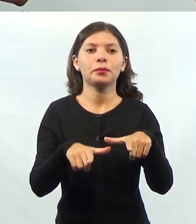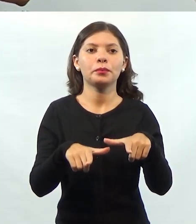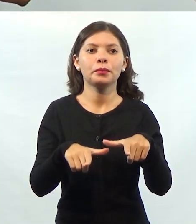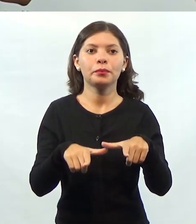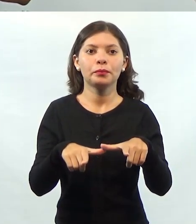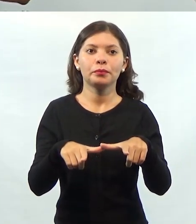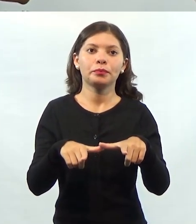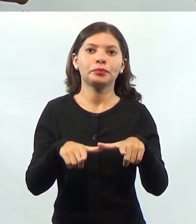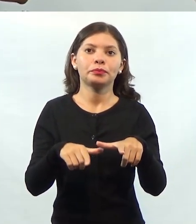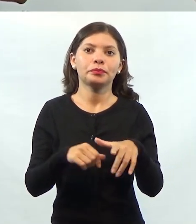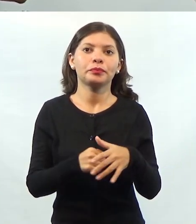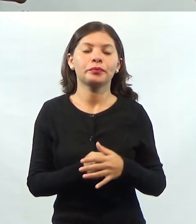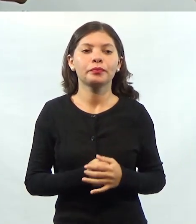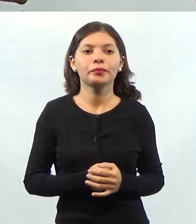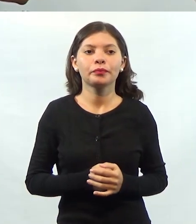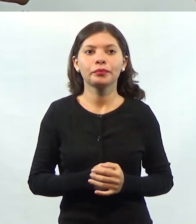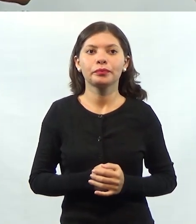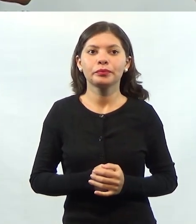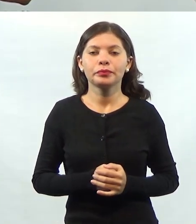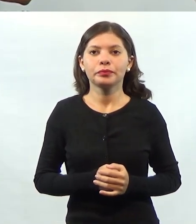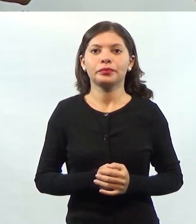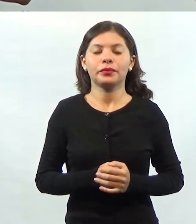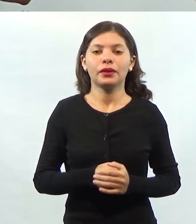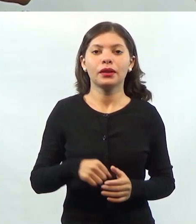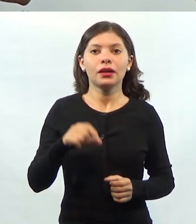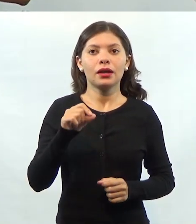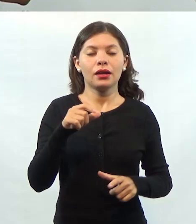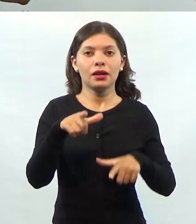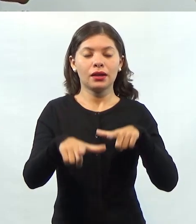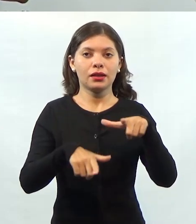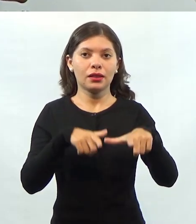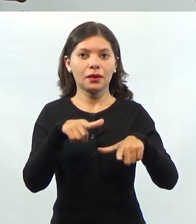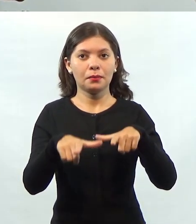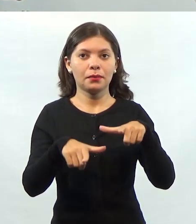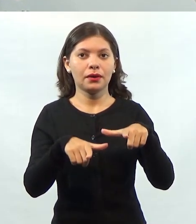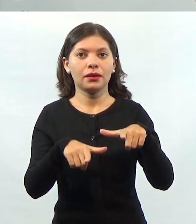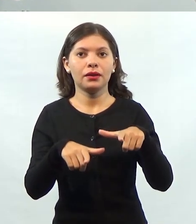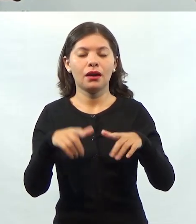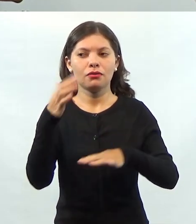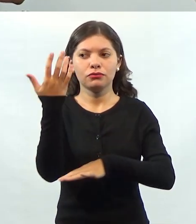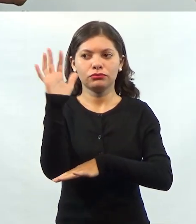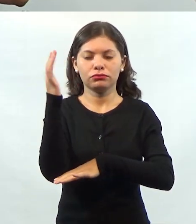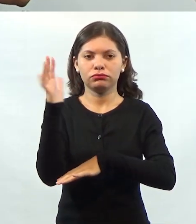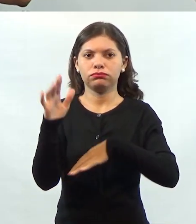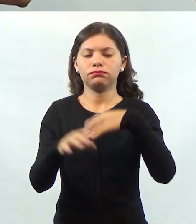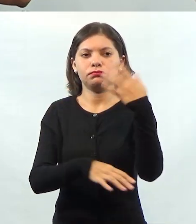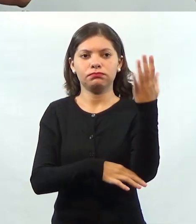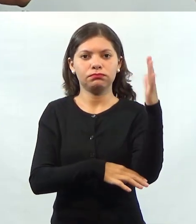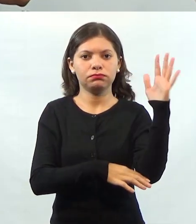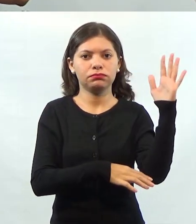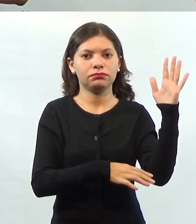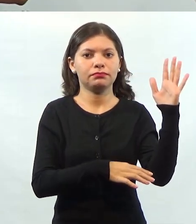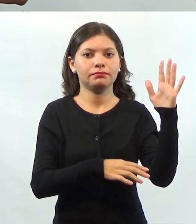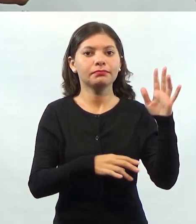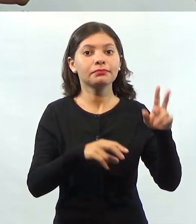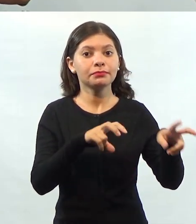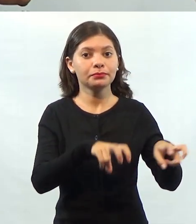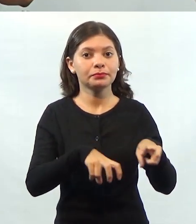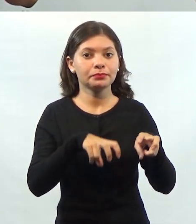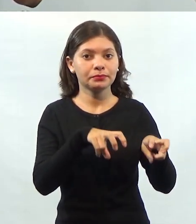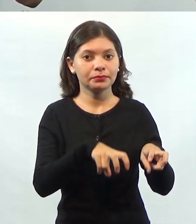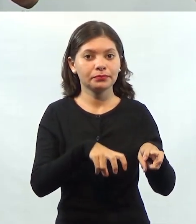extração de minerais, na extração de recursos florestais, na agricultura.